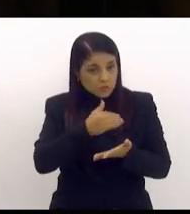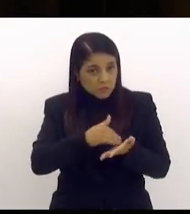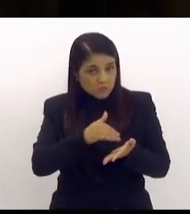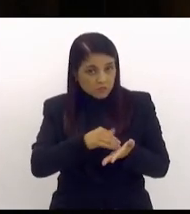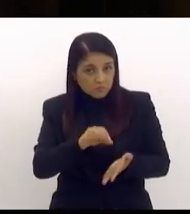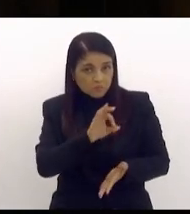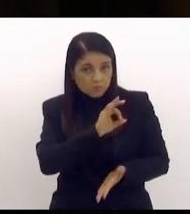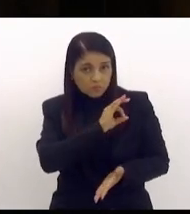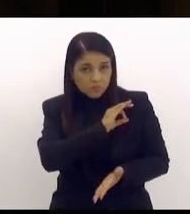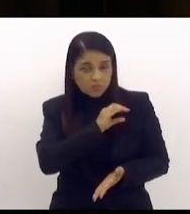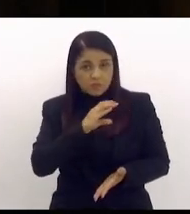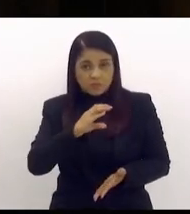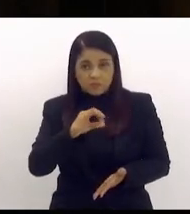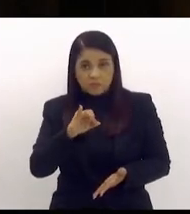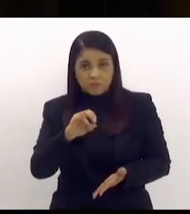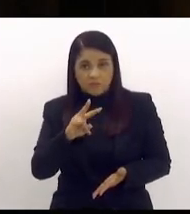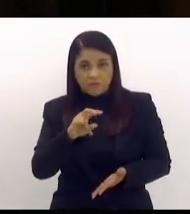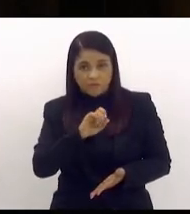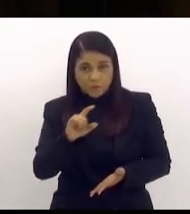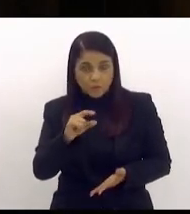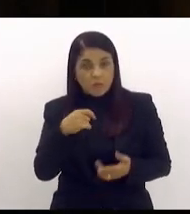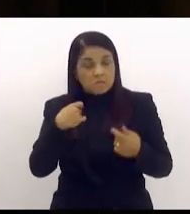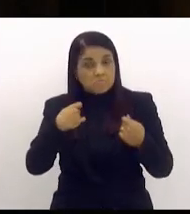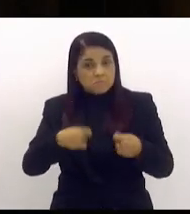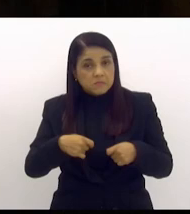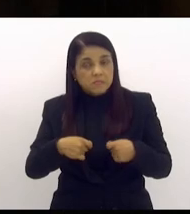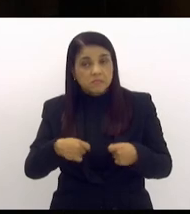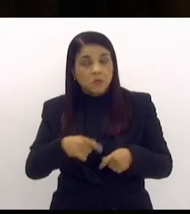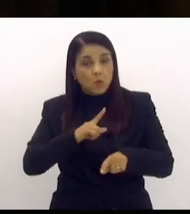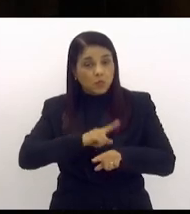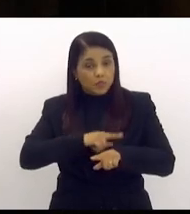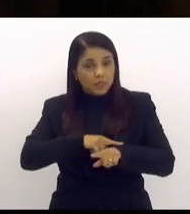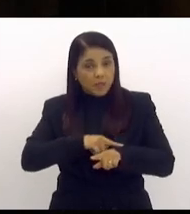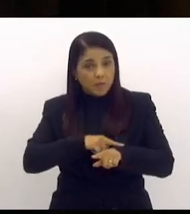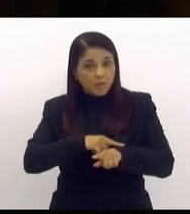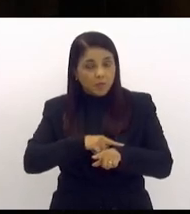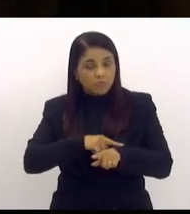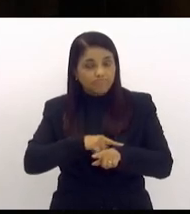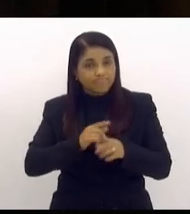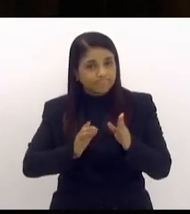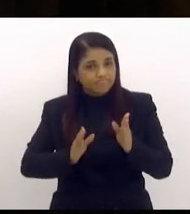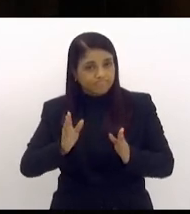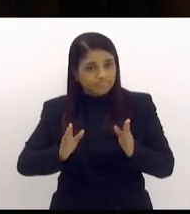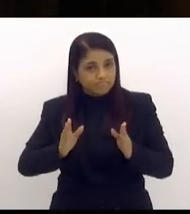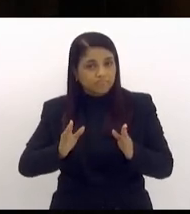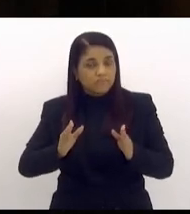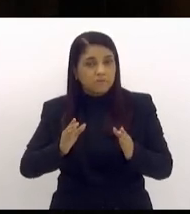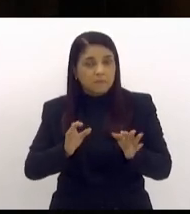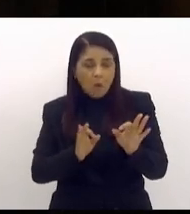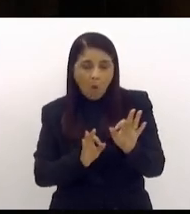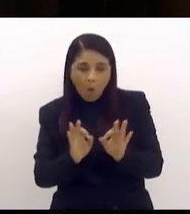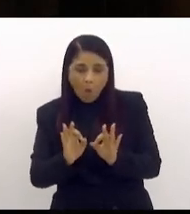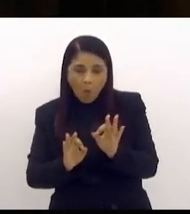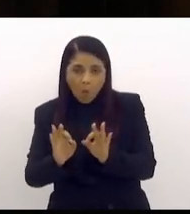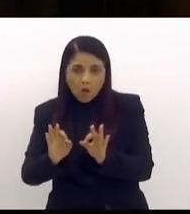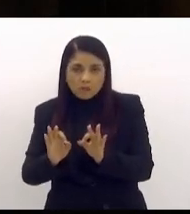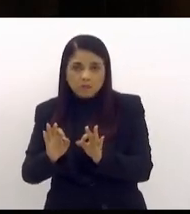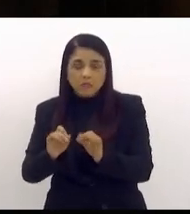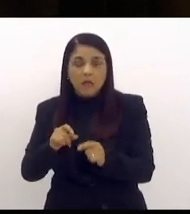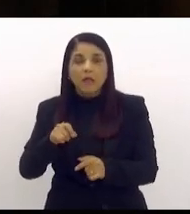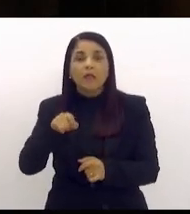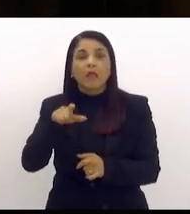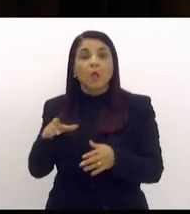polícia civil ele tem que ter o tempo hábil pra ajeitar aqueles que vão lhe